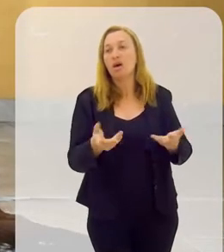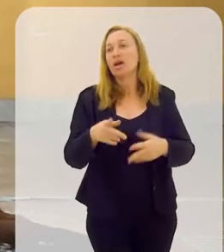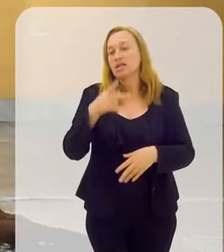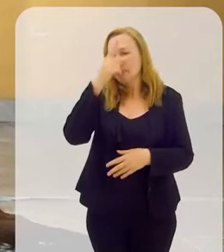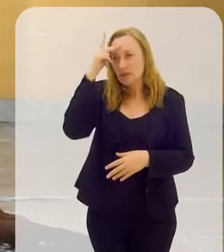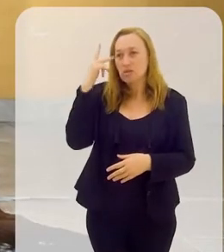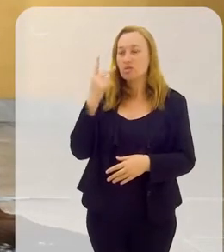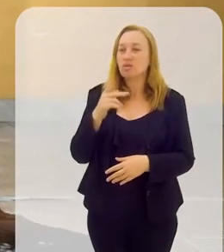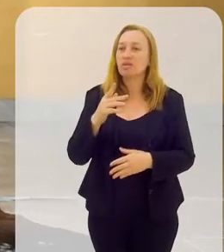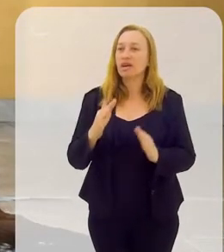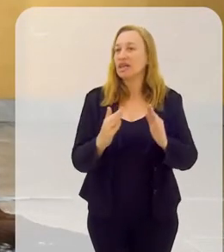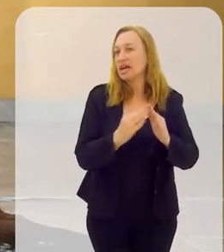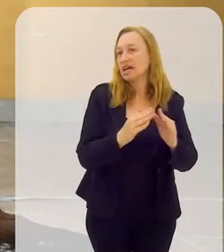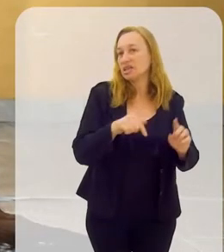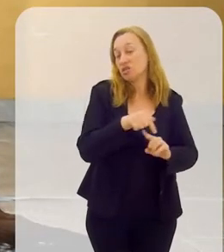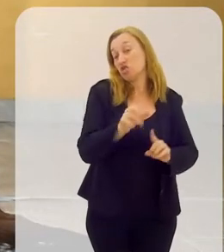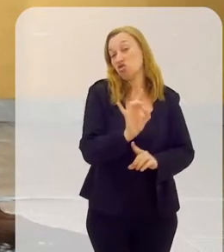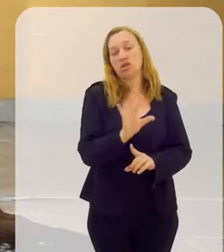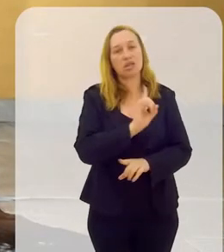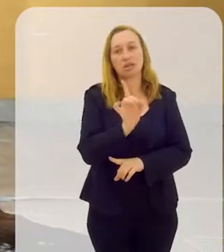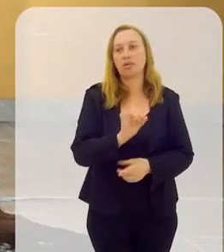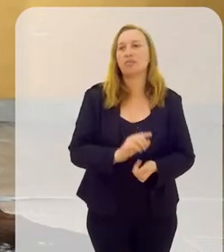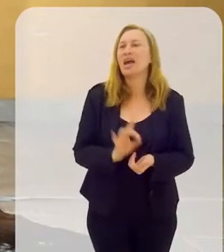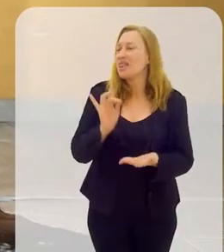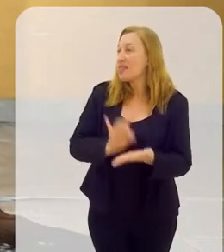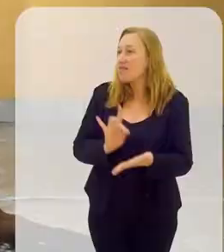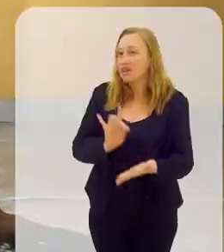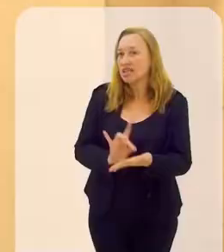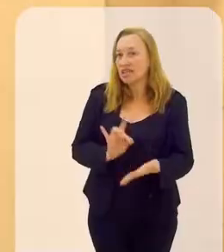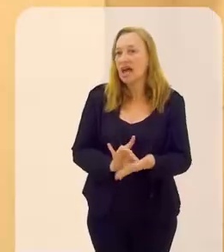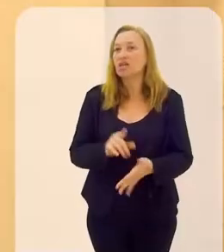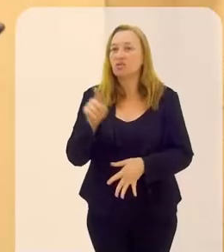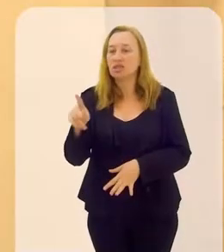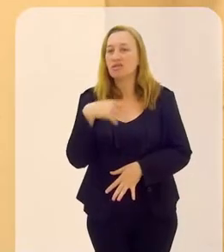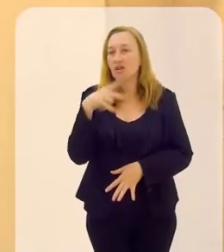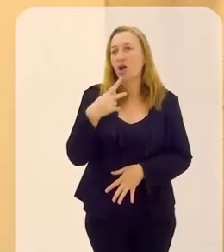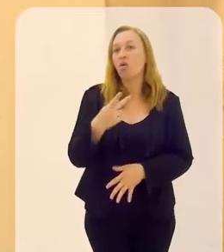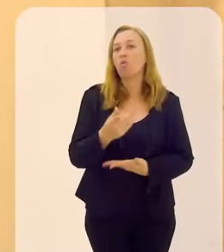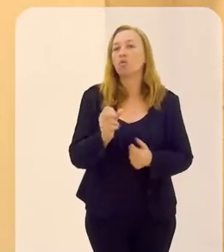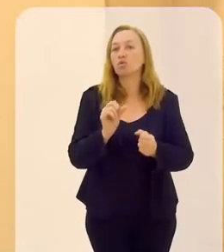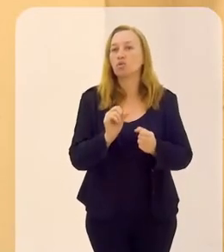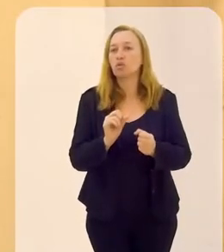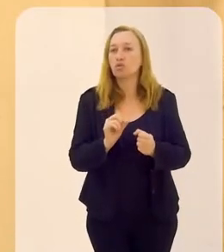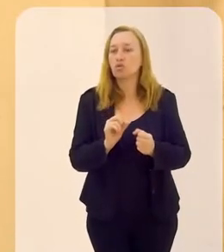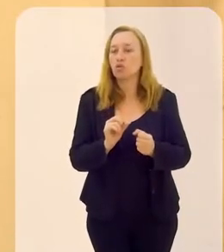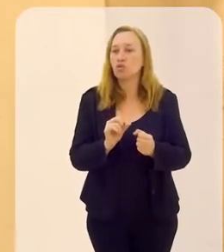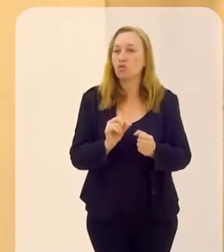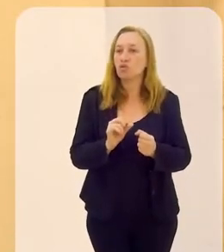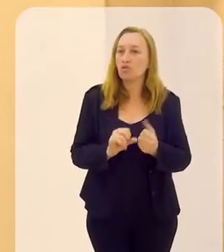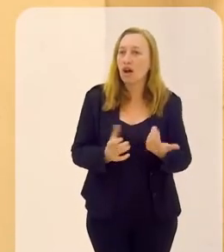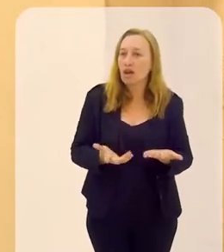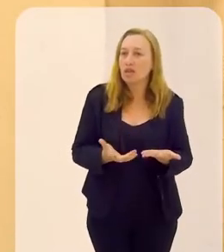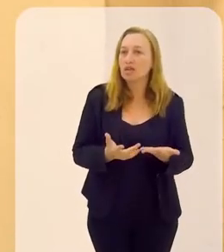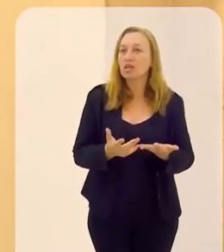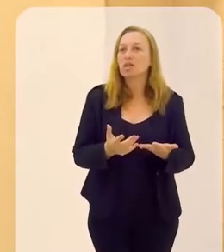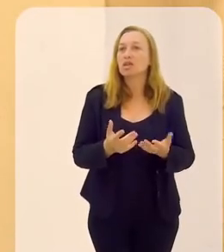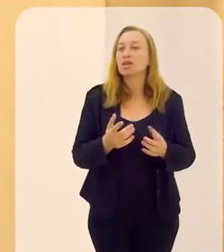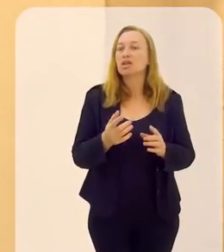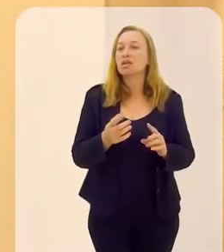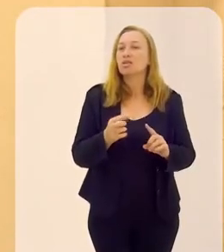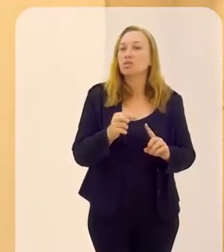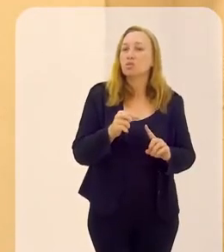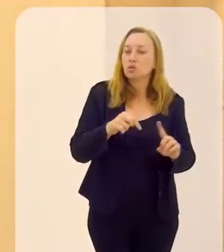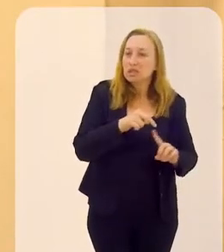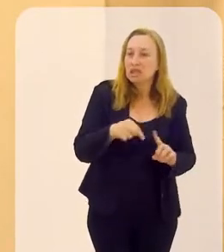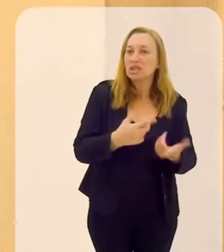Então, essa pessoa não vai ficar na casa de santo sozinha. verdade, quando a pessoa, como você falou, quando ela faz, pelo que eu entendi, quando ela fez